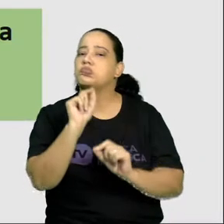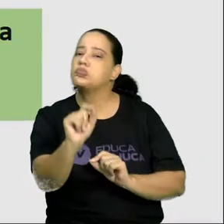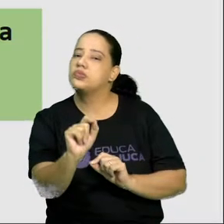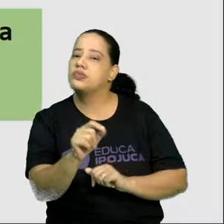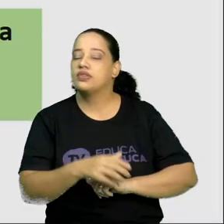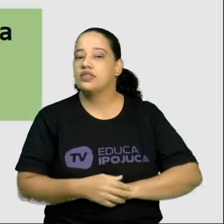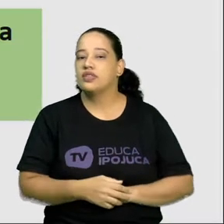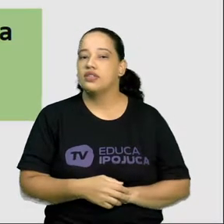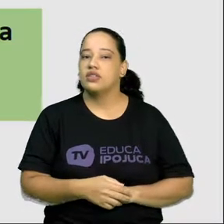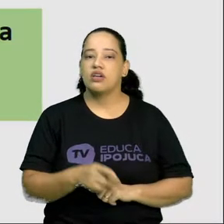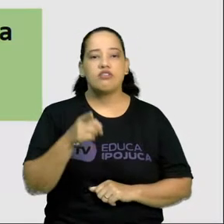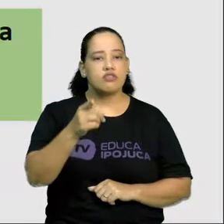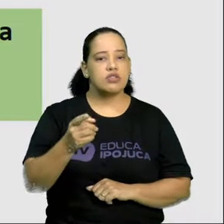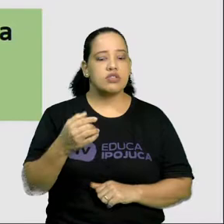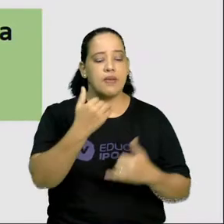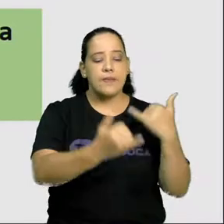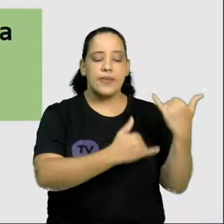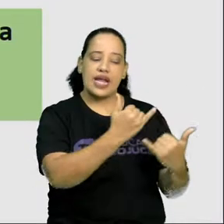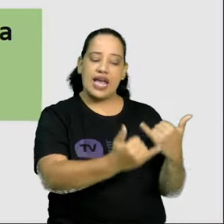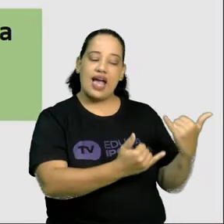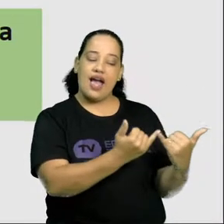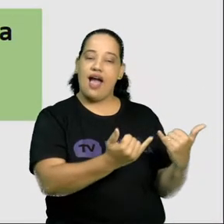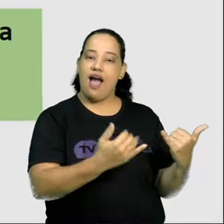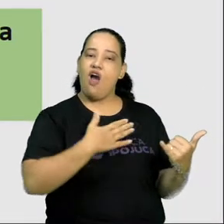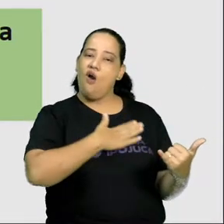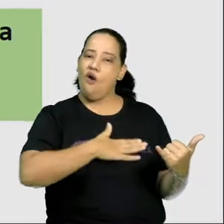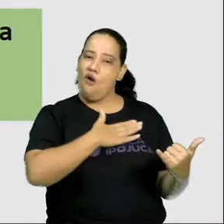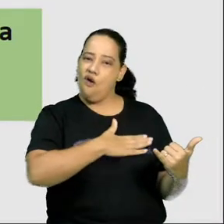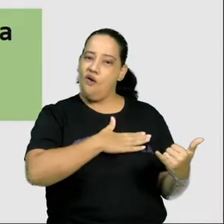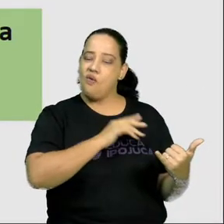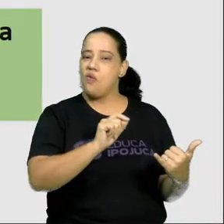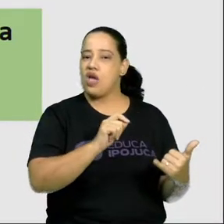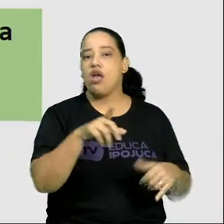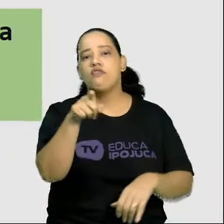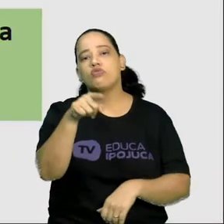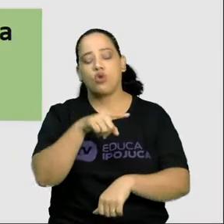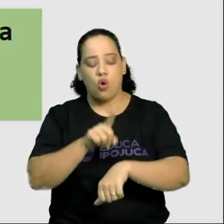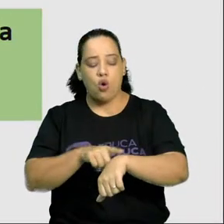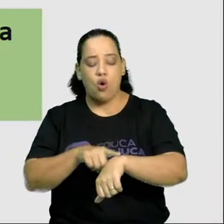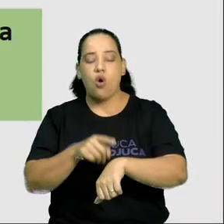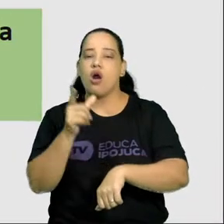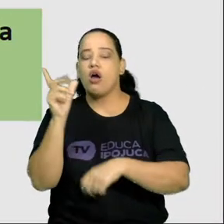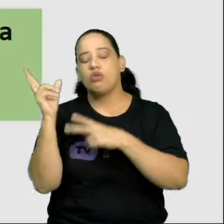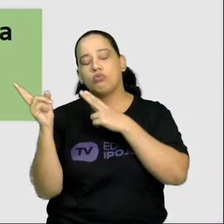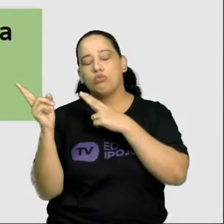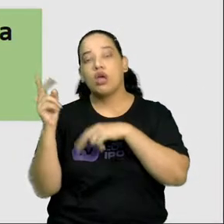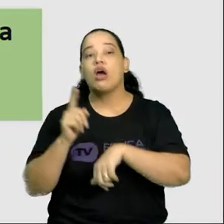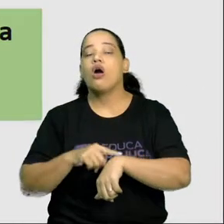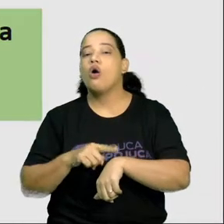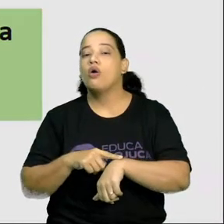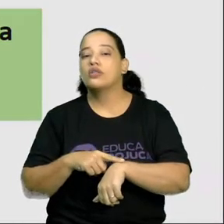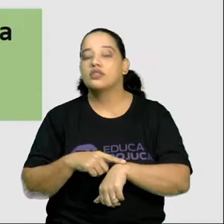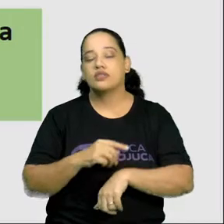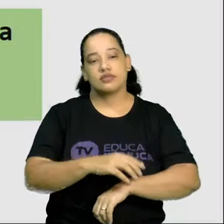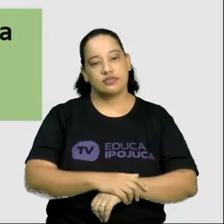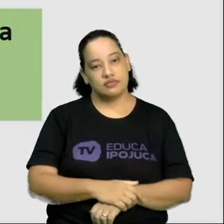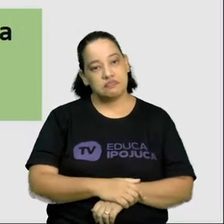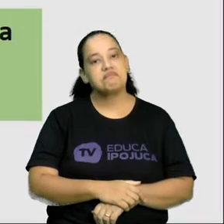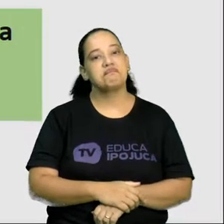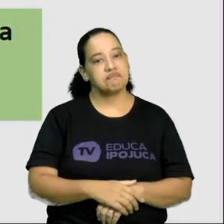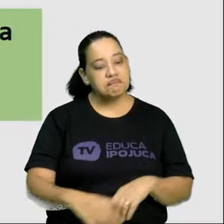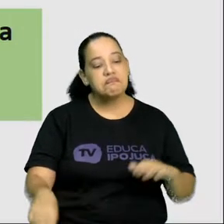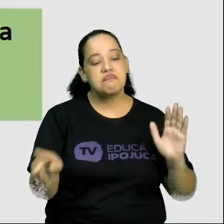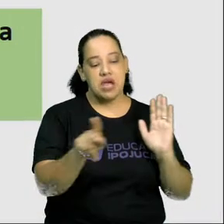O que gostam de brincar? A que horas vocês vão dormir? Bom, crianças, tudo isso faz parte da